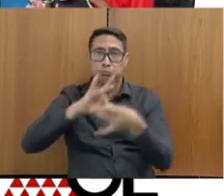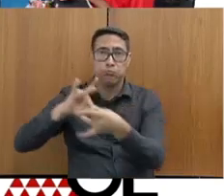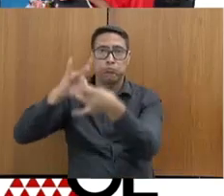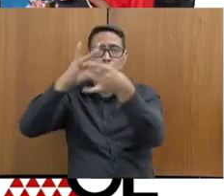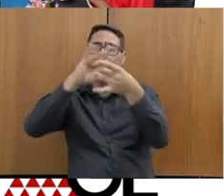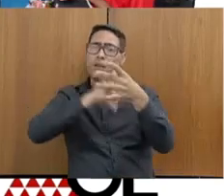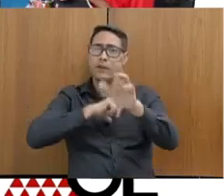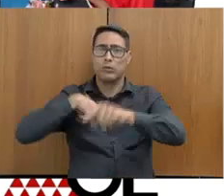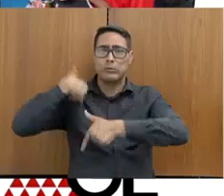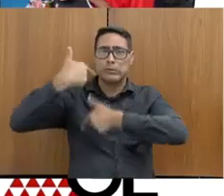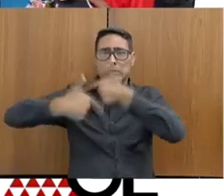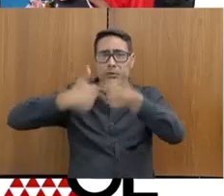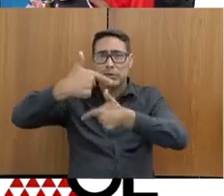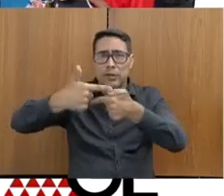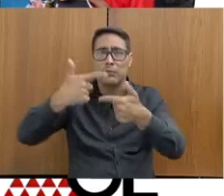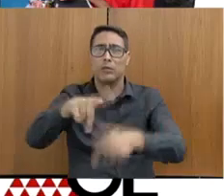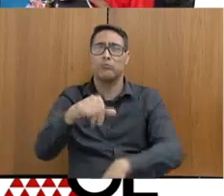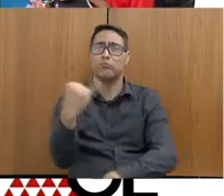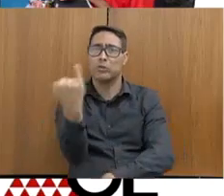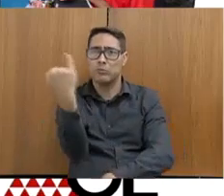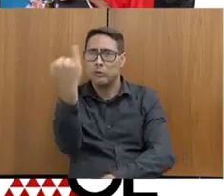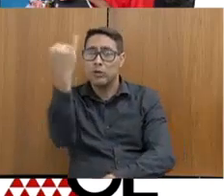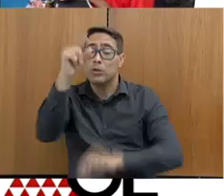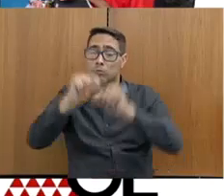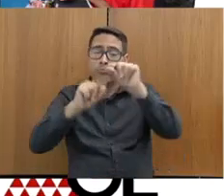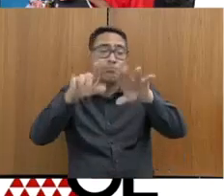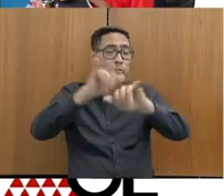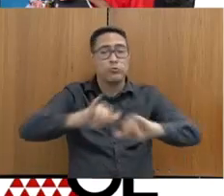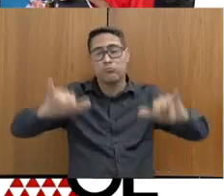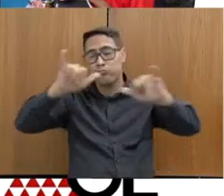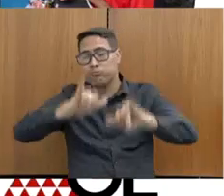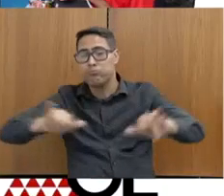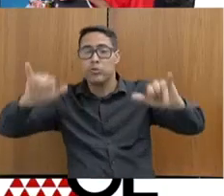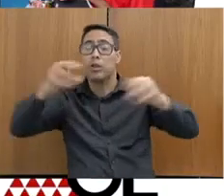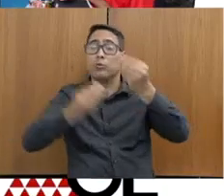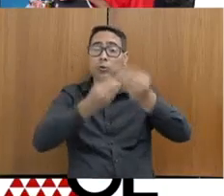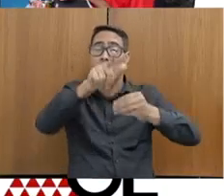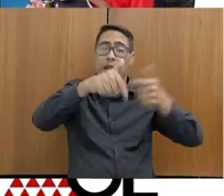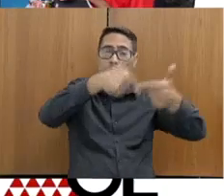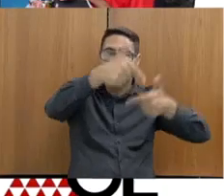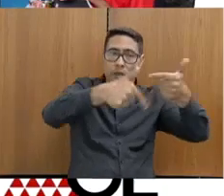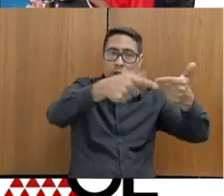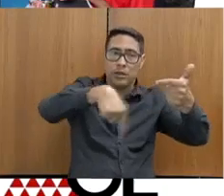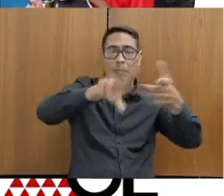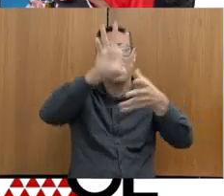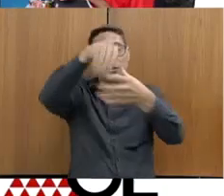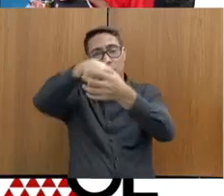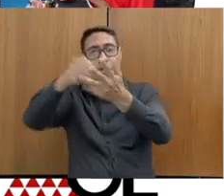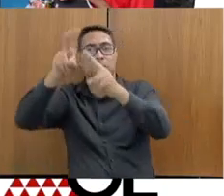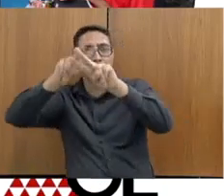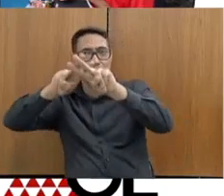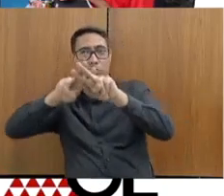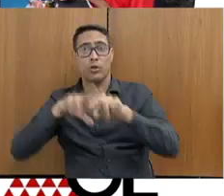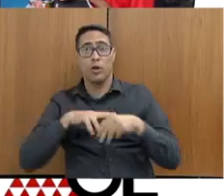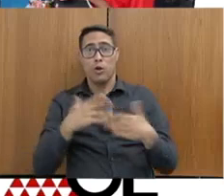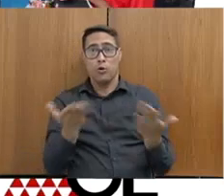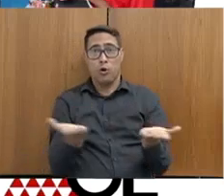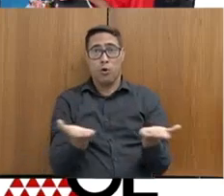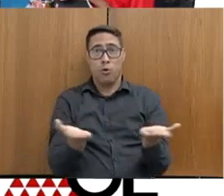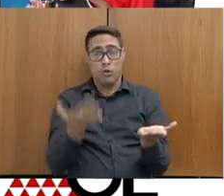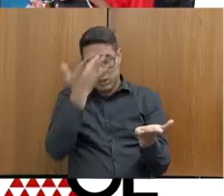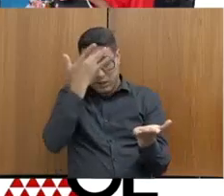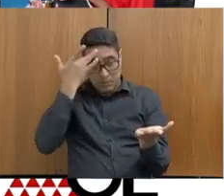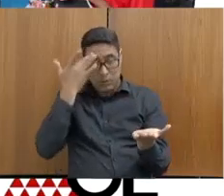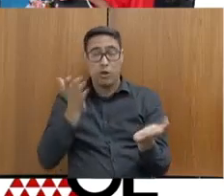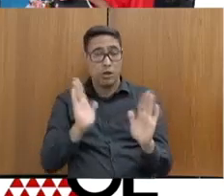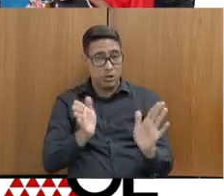importantíssimo, que é um trabalho de divulgação do trabalho prisional. Hoje, os empresários já acordaram para o trabalho do preso. E é muito